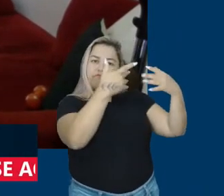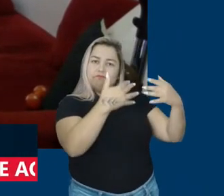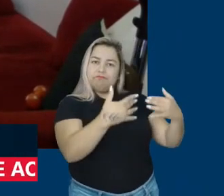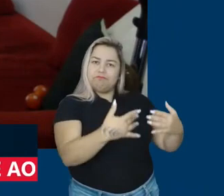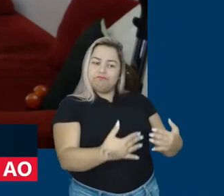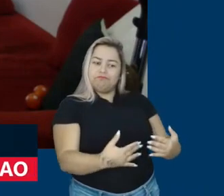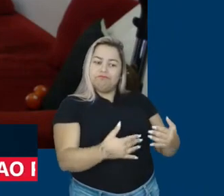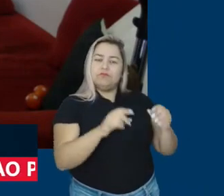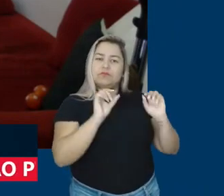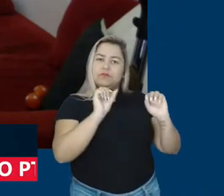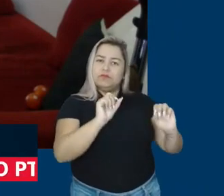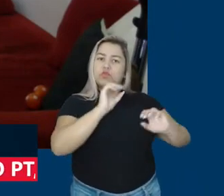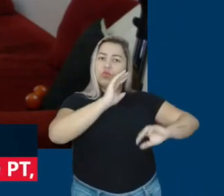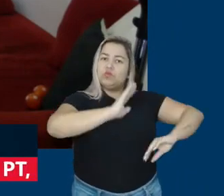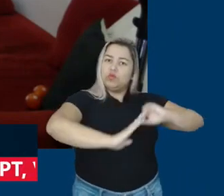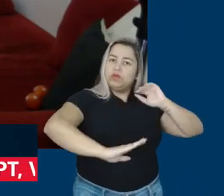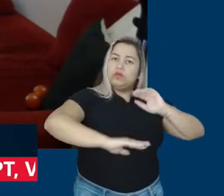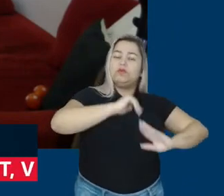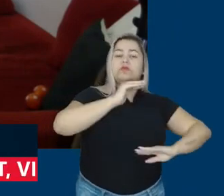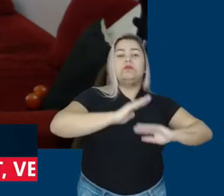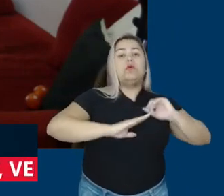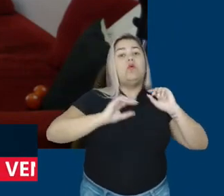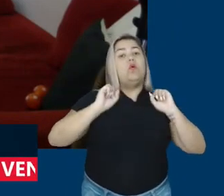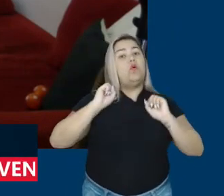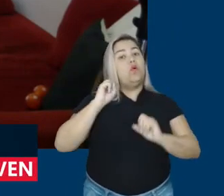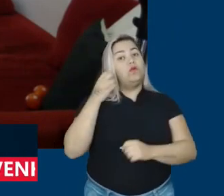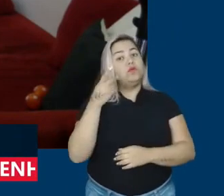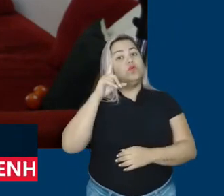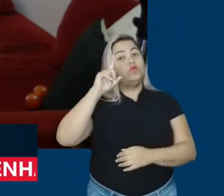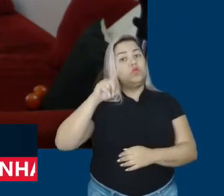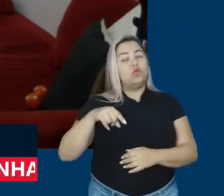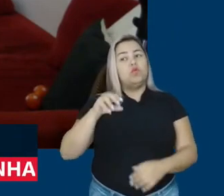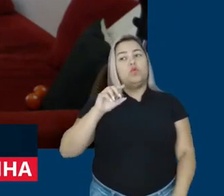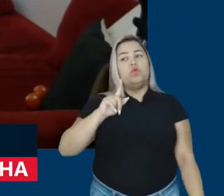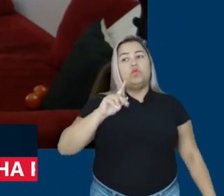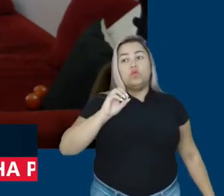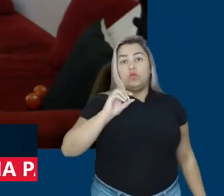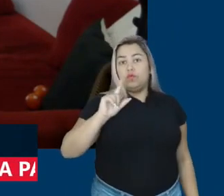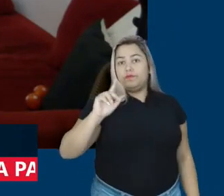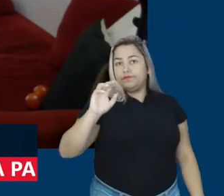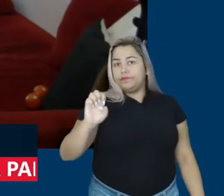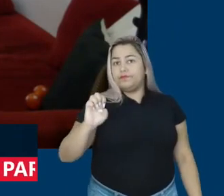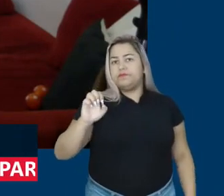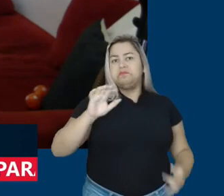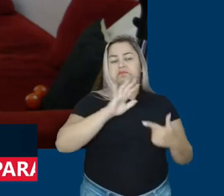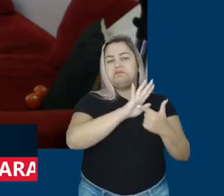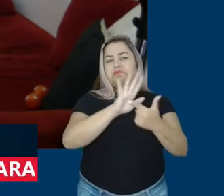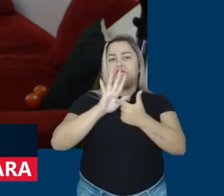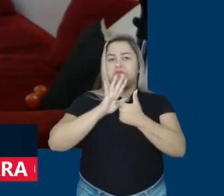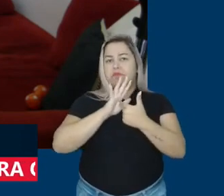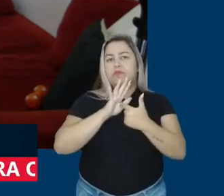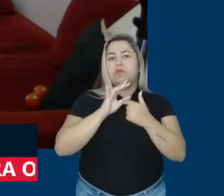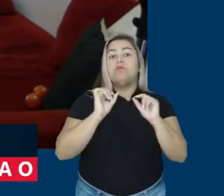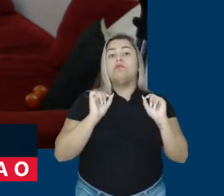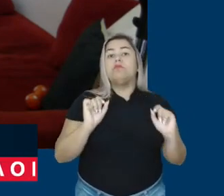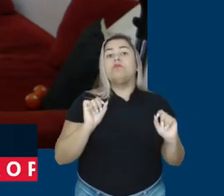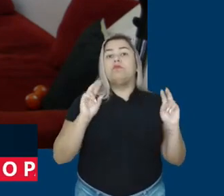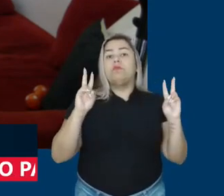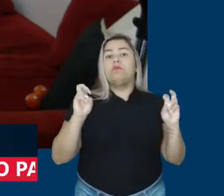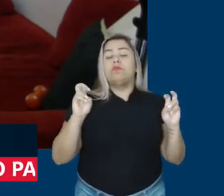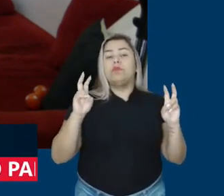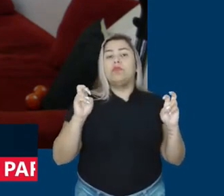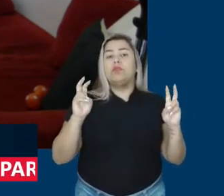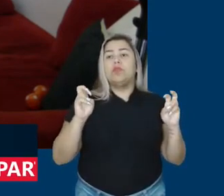trata-se exatamente do contrário, né? Ou seja, quando o Google coloca um recado ali, né? Um recado, entre aspas,